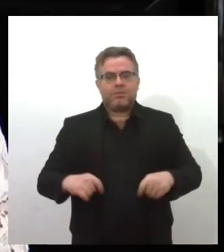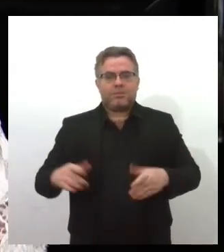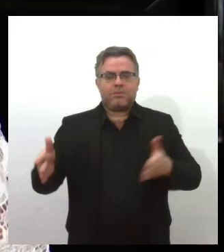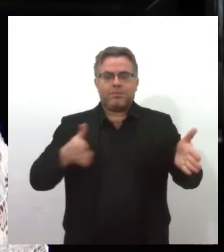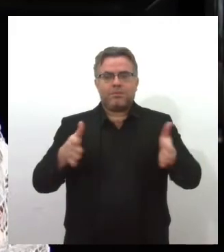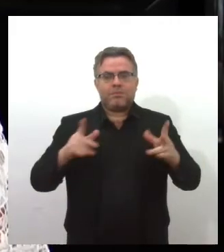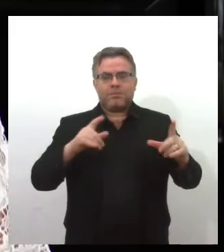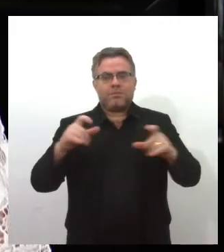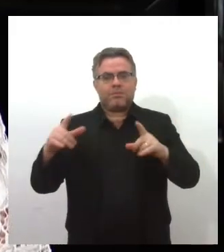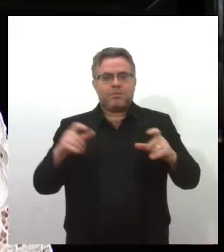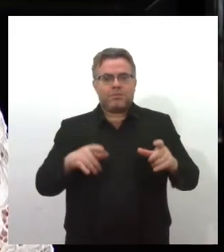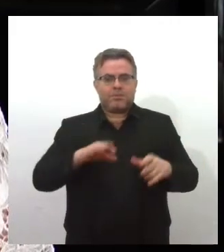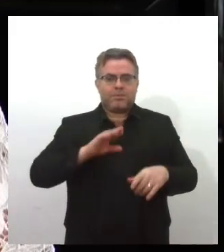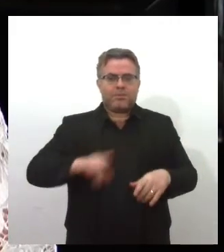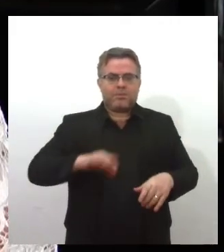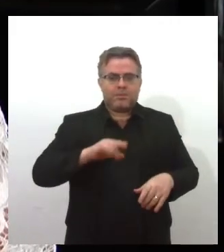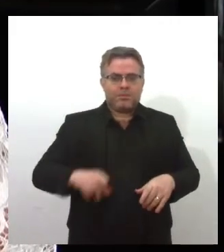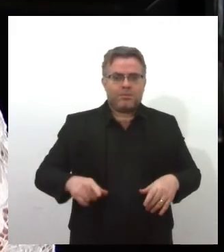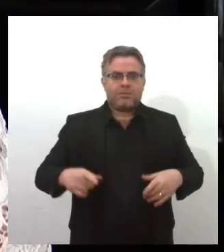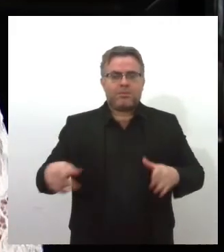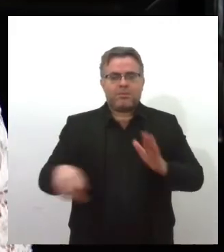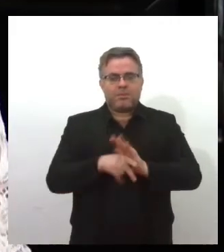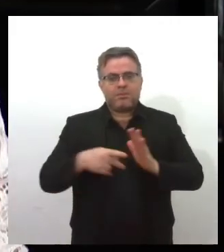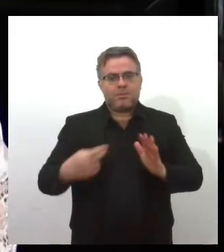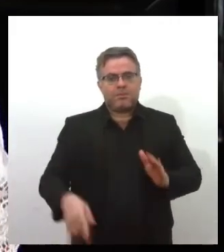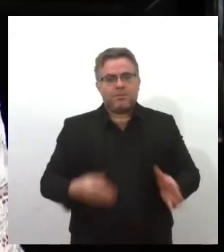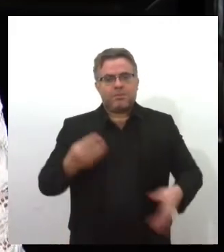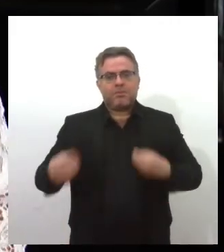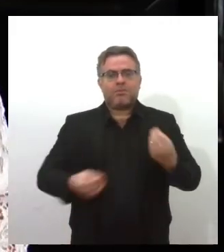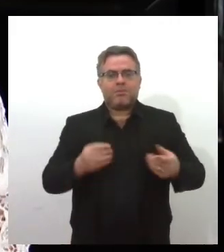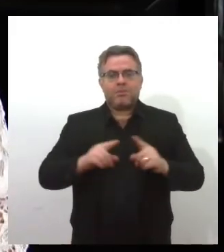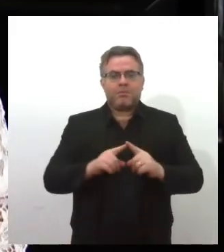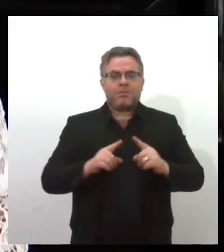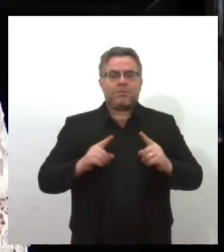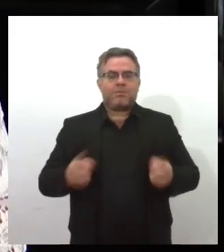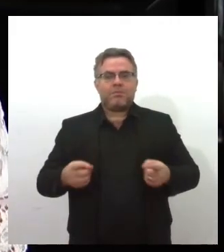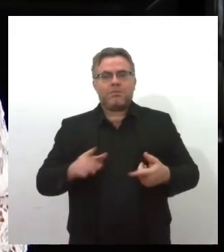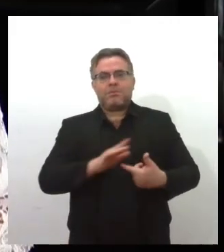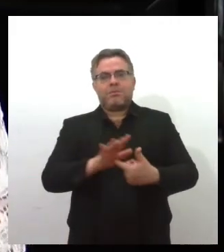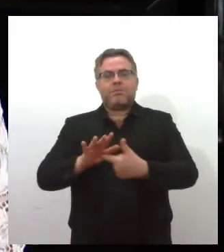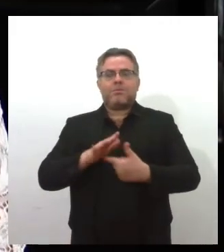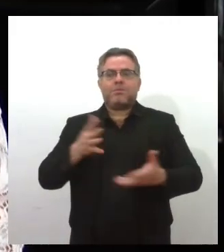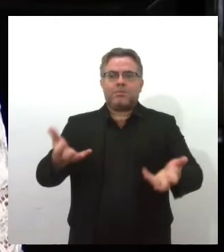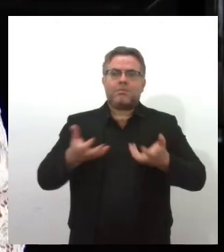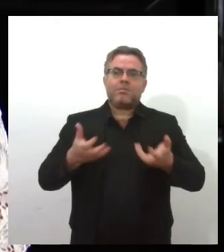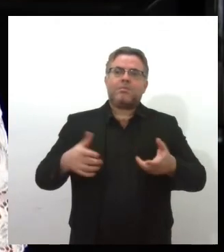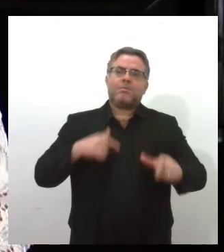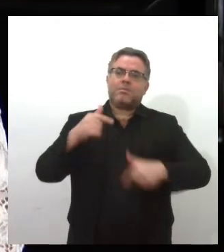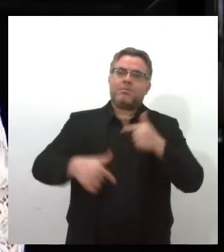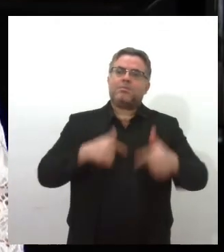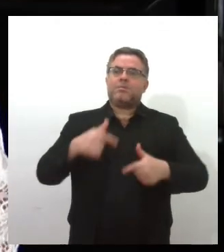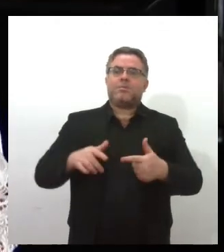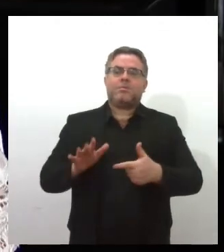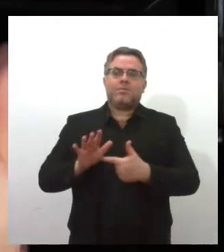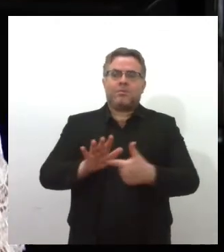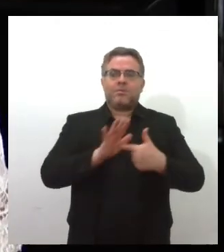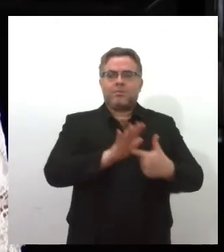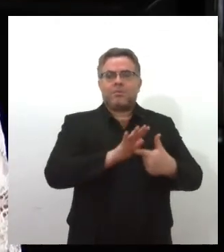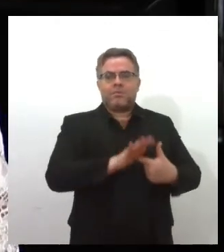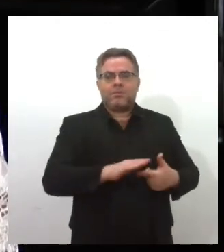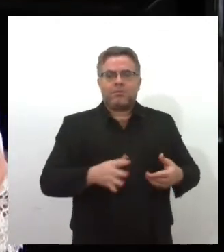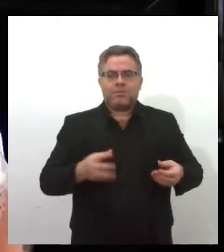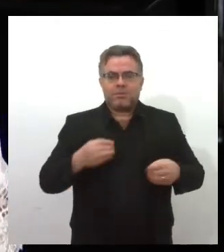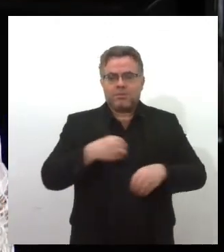fotografou não é o marco temporal do nosso trabalho. Mas ele dizia que queria que o trabalho dele fosse como uma